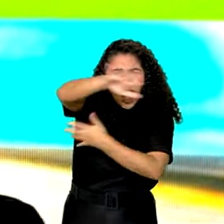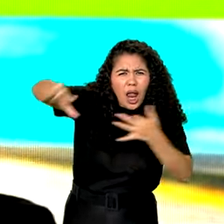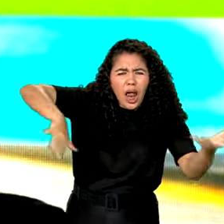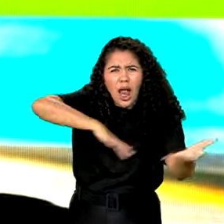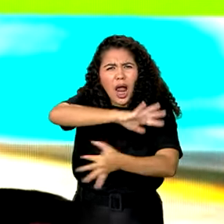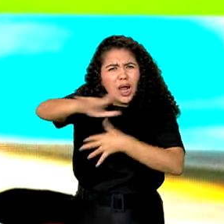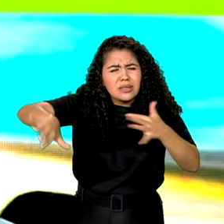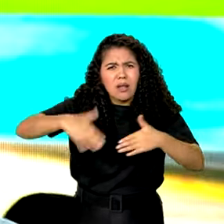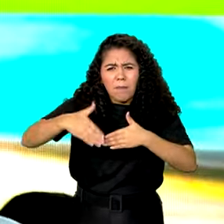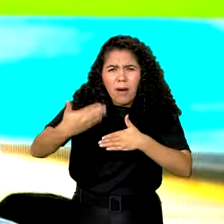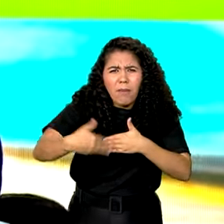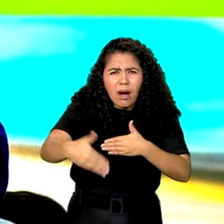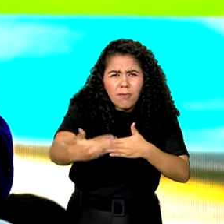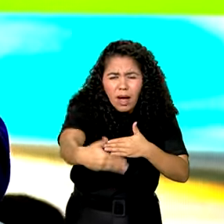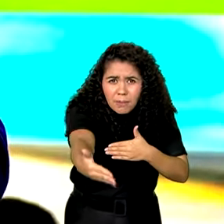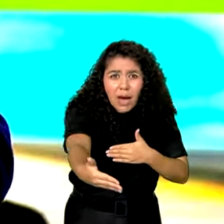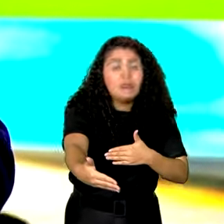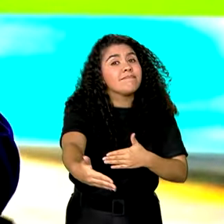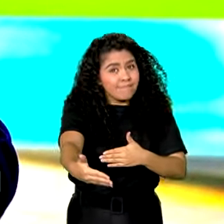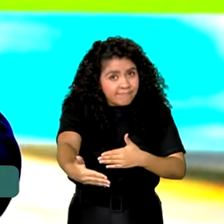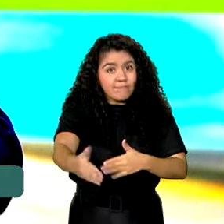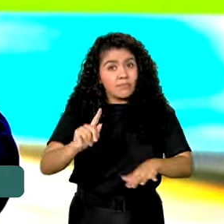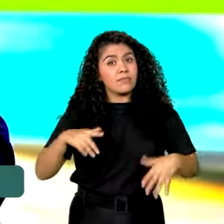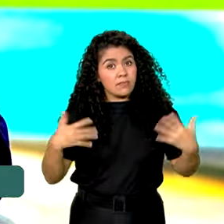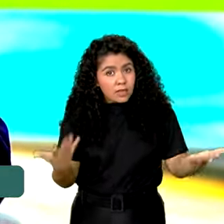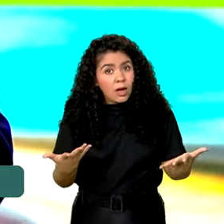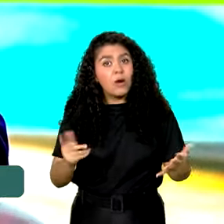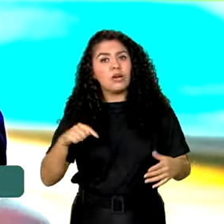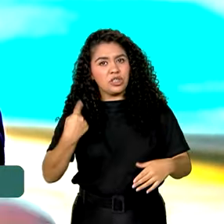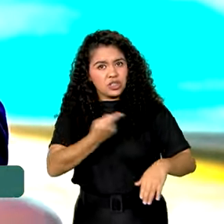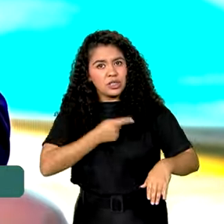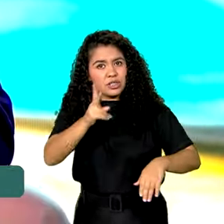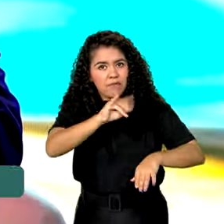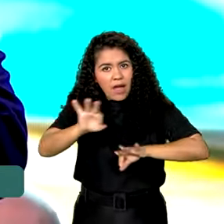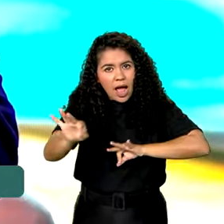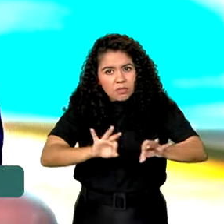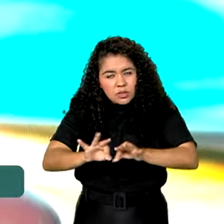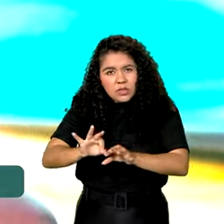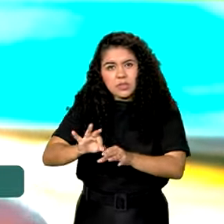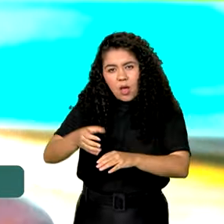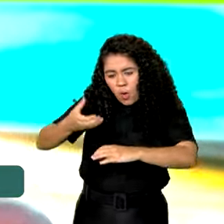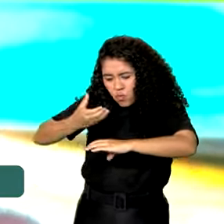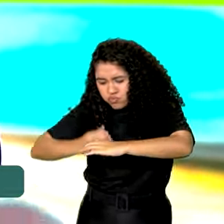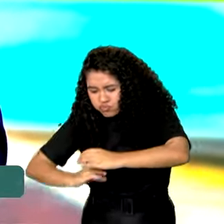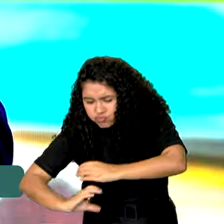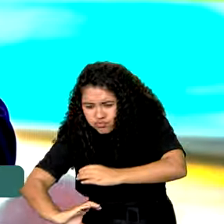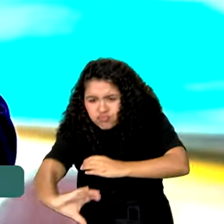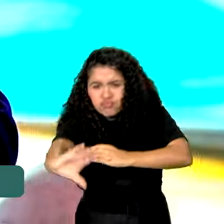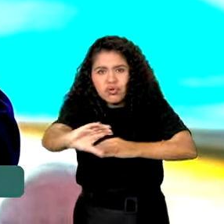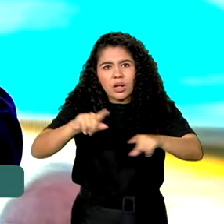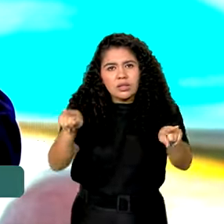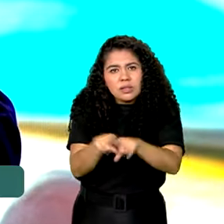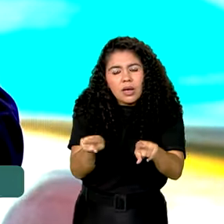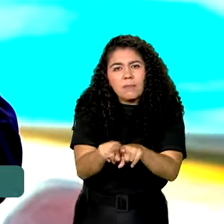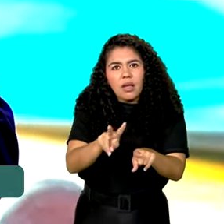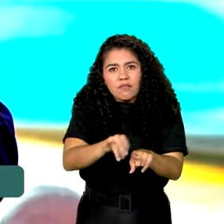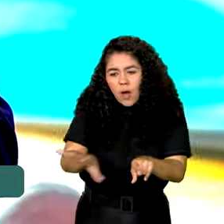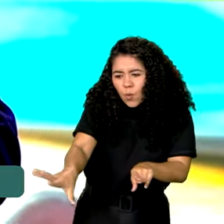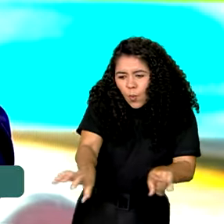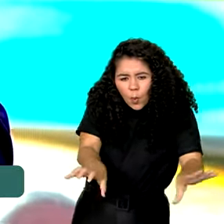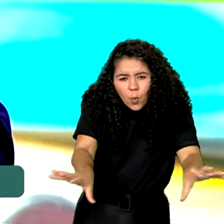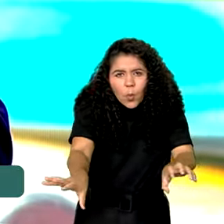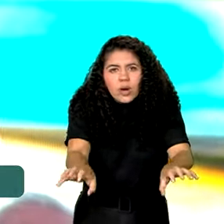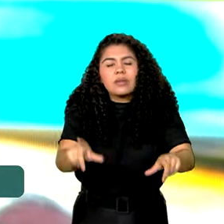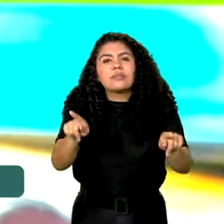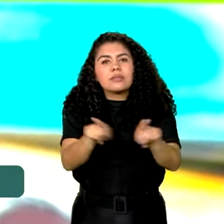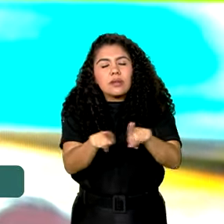intensos e frequentes. Então nós vamos fazer adutoras, vamos canalizar, vamos ter três parques lineares